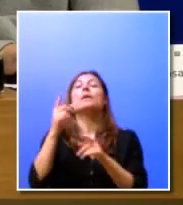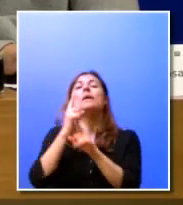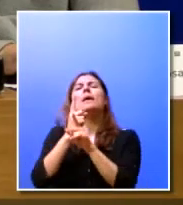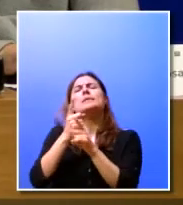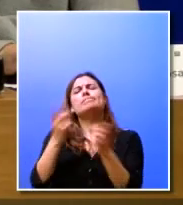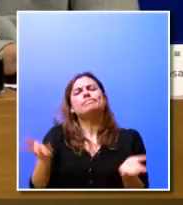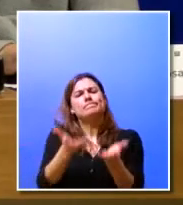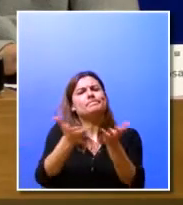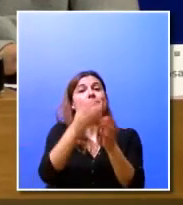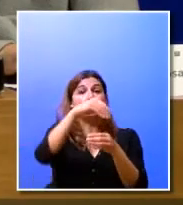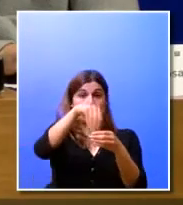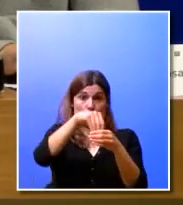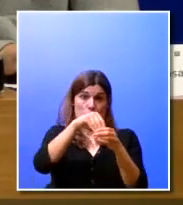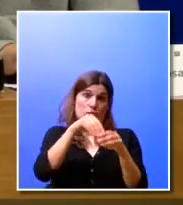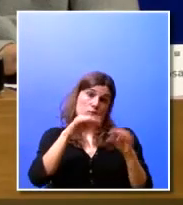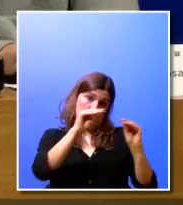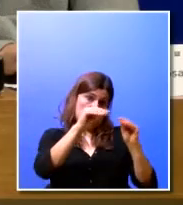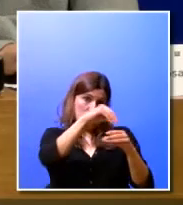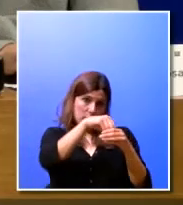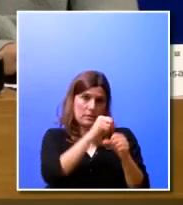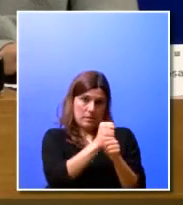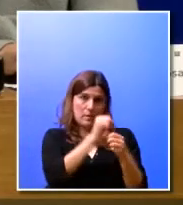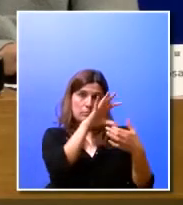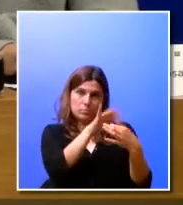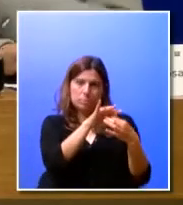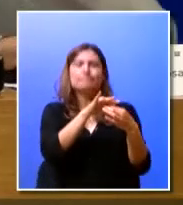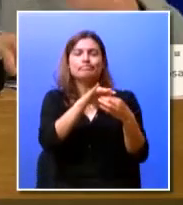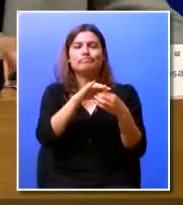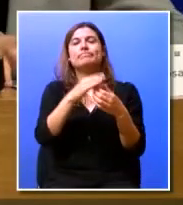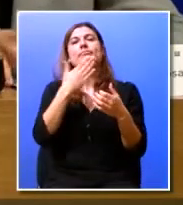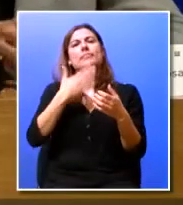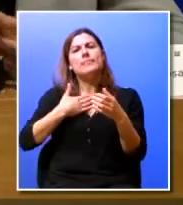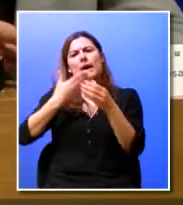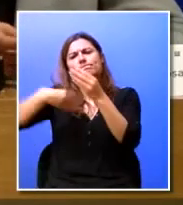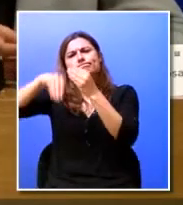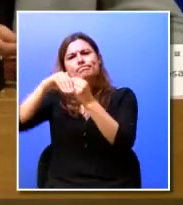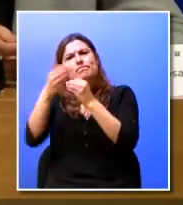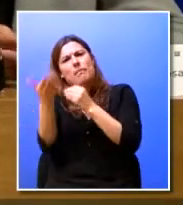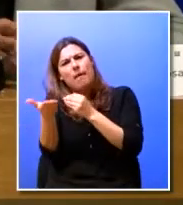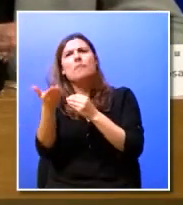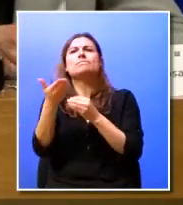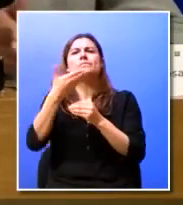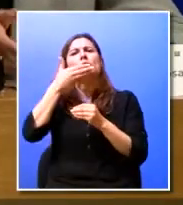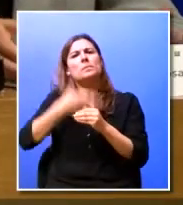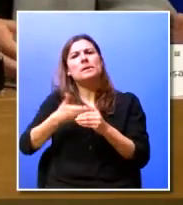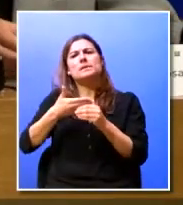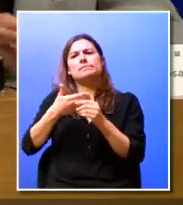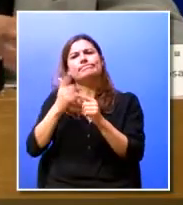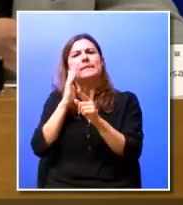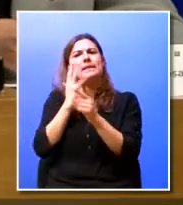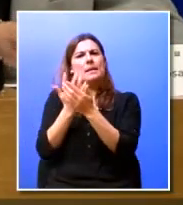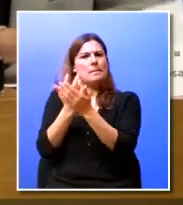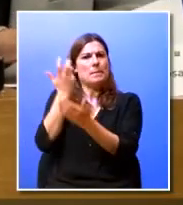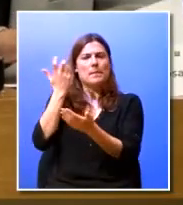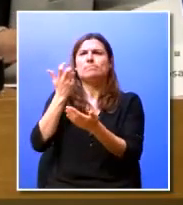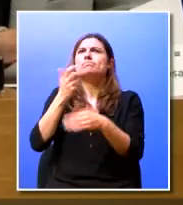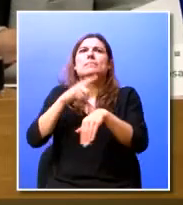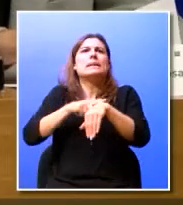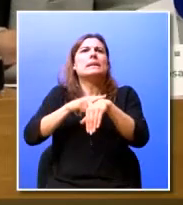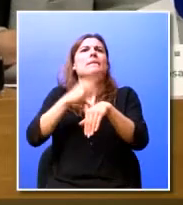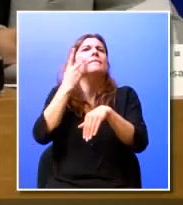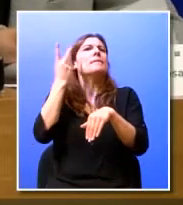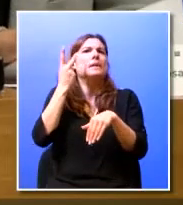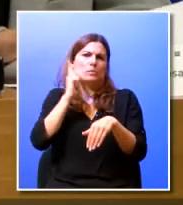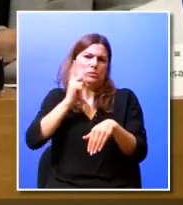contexto de trabalho permite esta complementaridade e otimização de competências, fundamental em qualquer fase da vida,